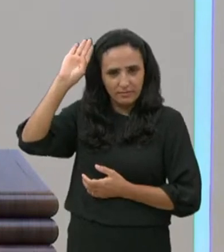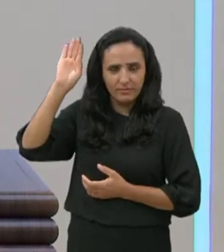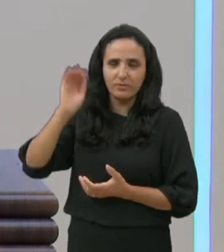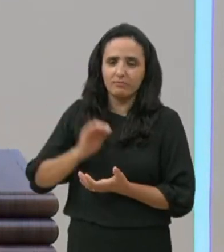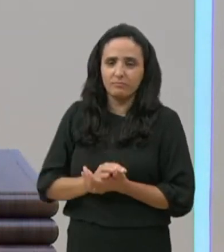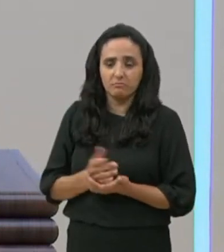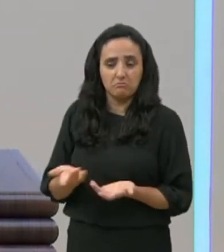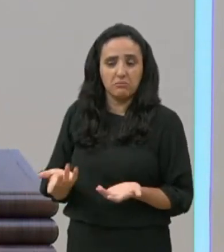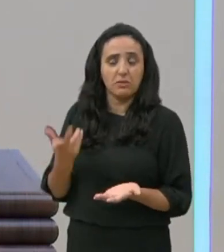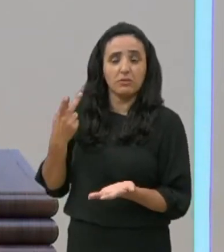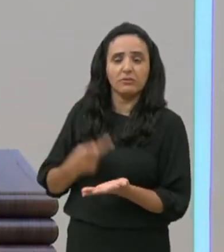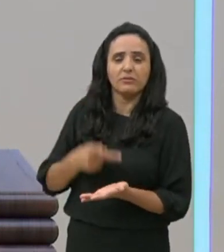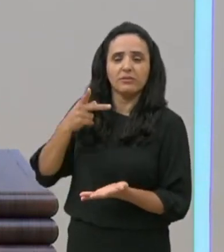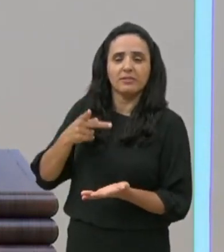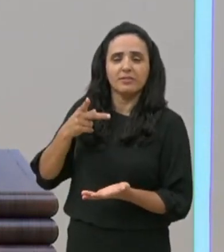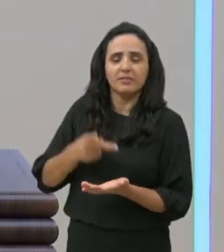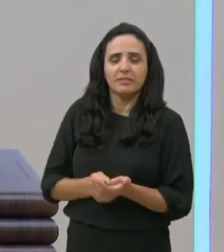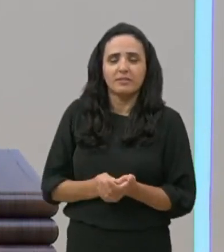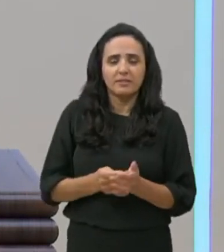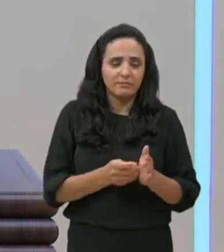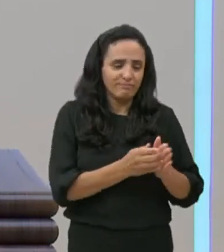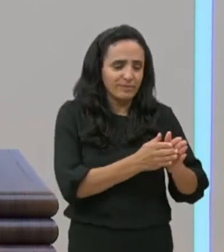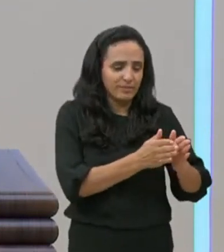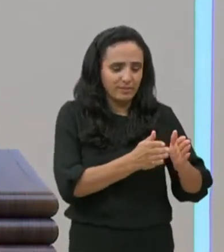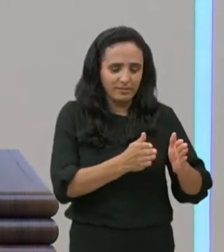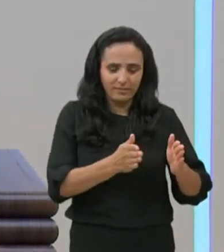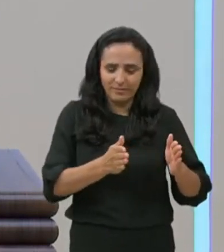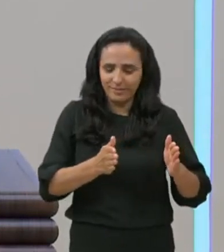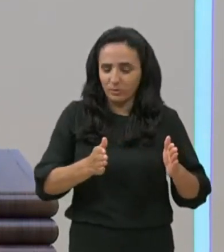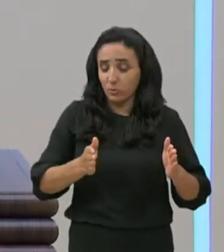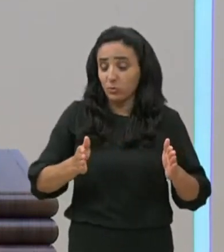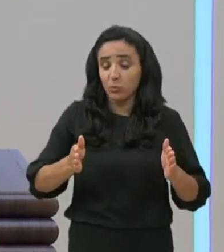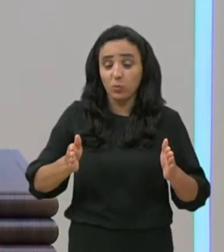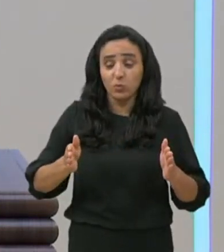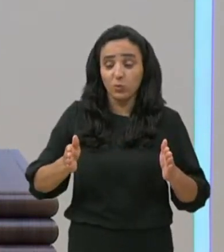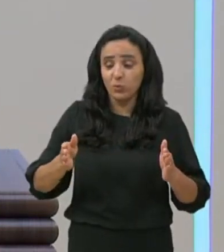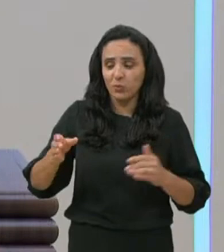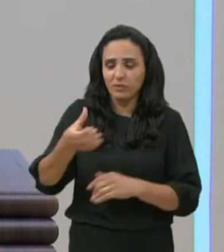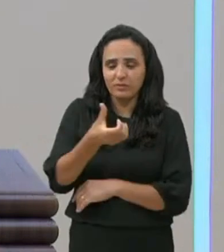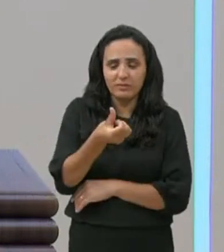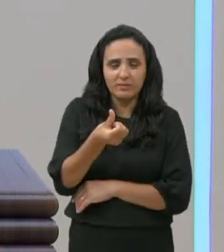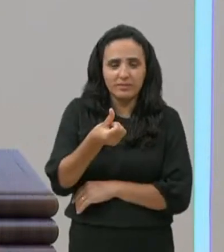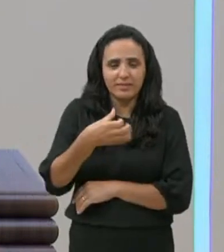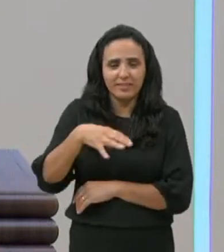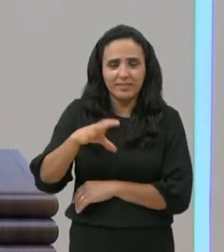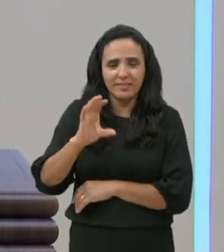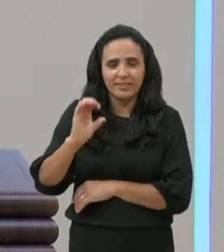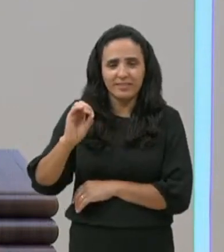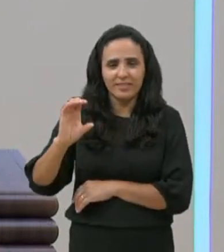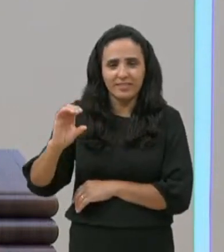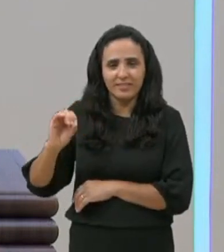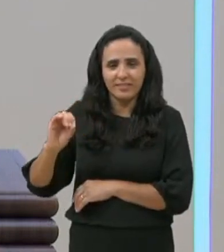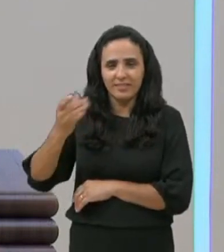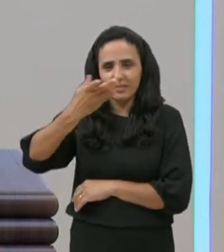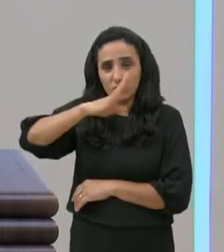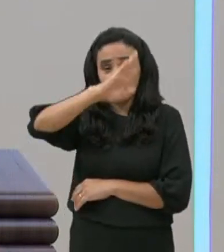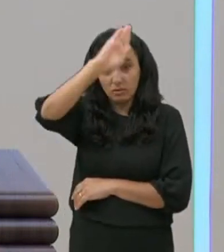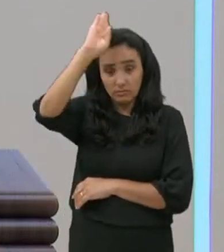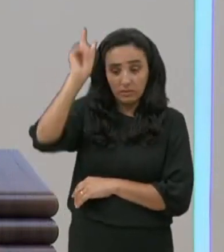consequentemente, uma corte tem seiscentos homens, seiscentos soldados.